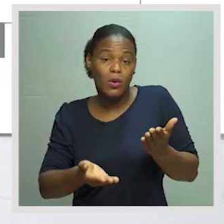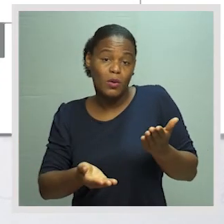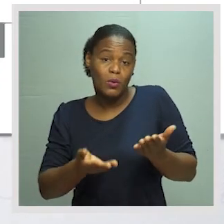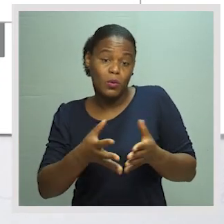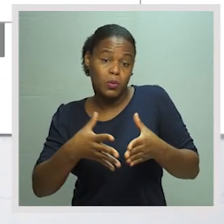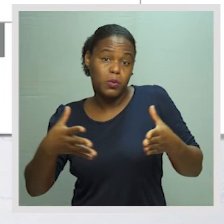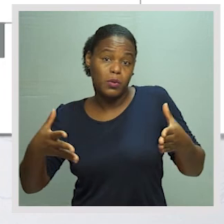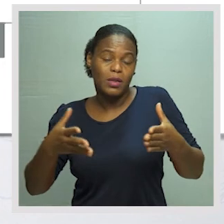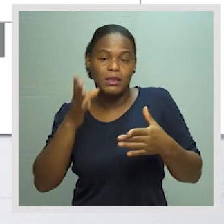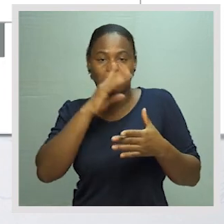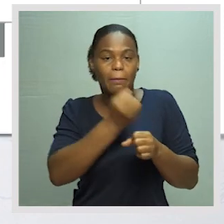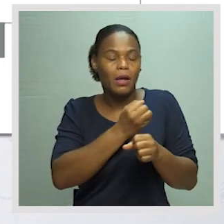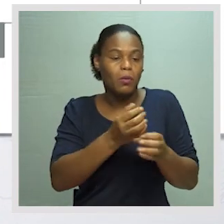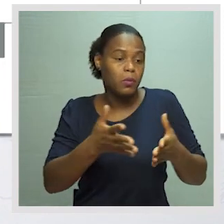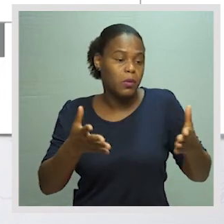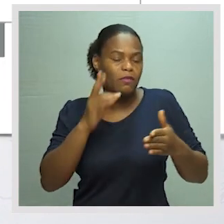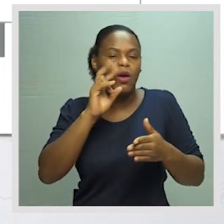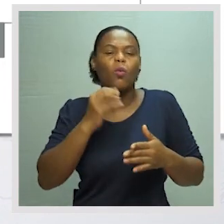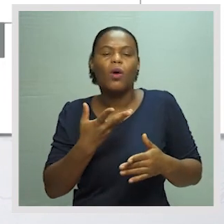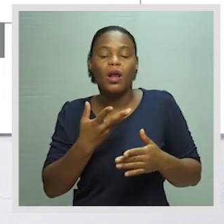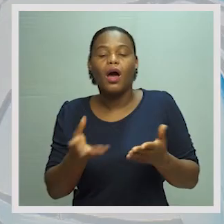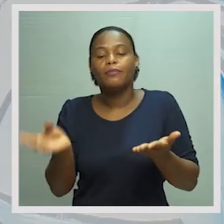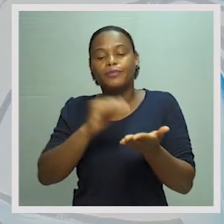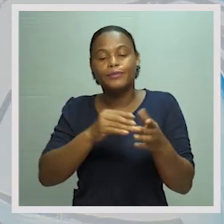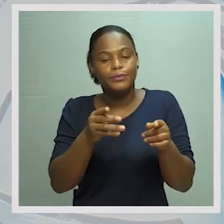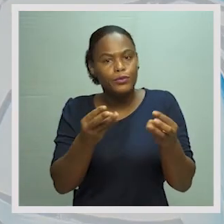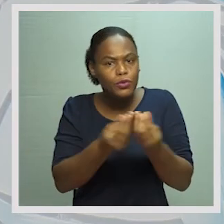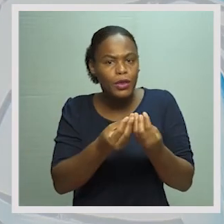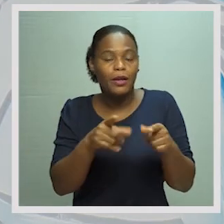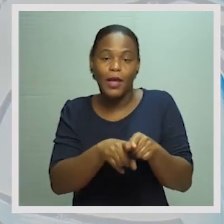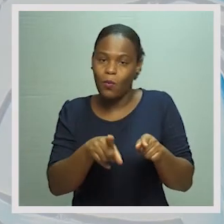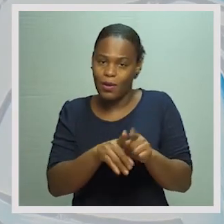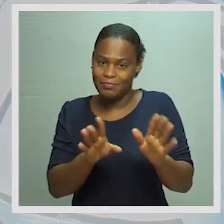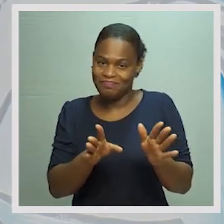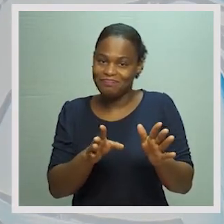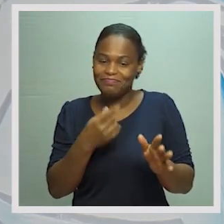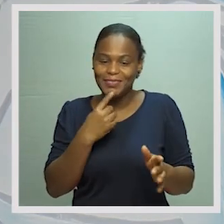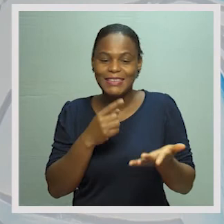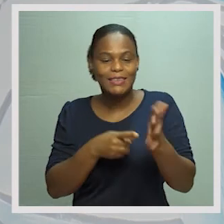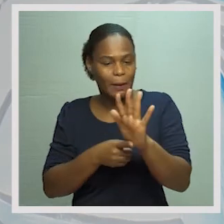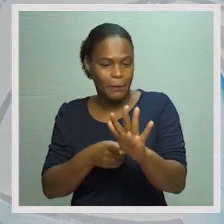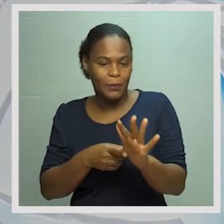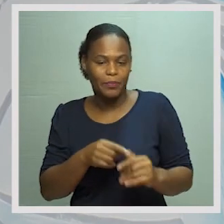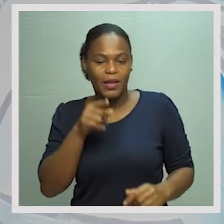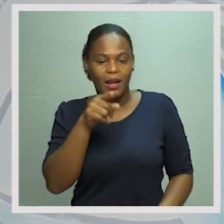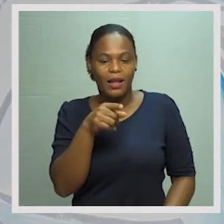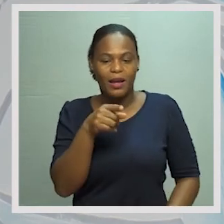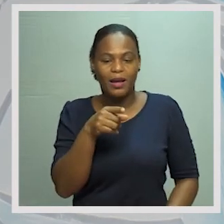ou se o emprego for superior, vamos ver de que lado é que é, vamos acrescentar para ficar igual. Neste caso, como